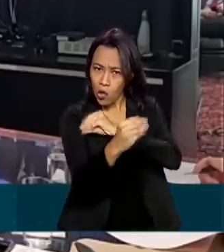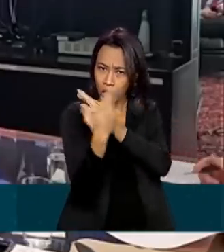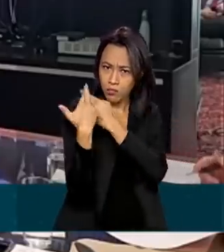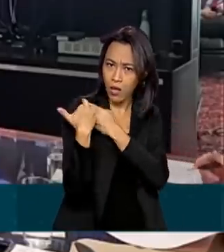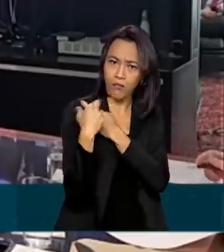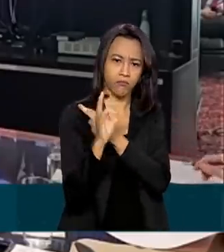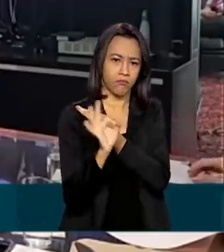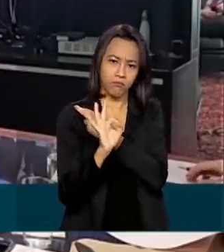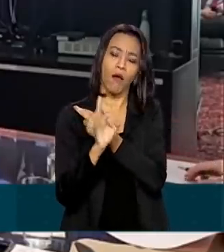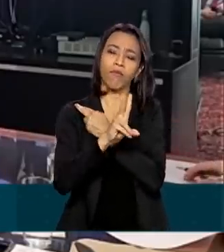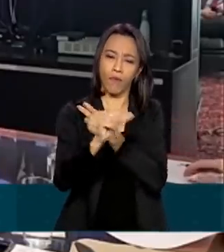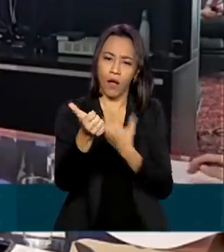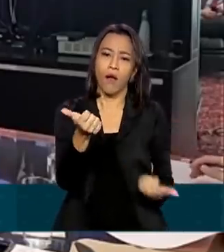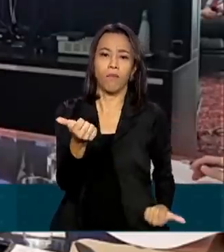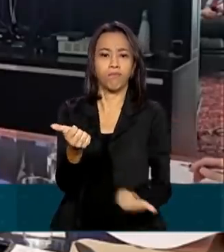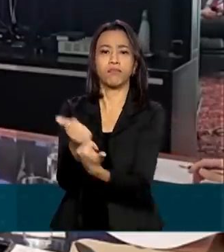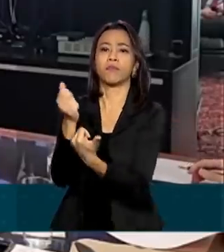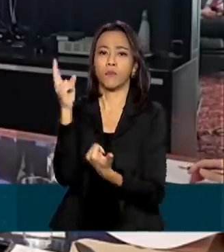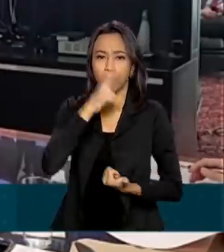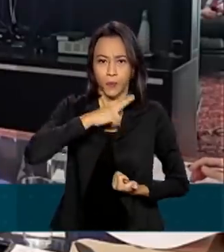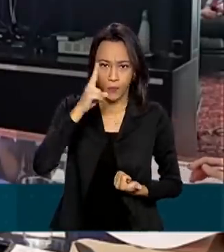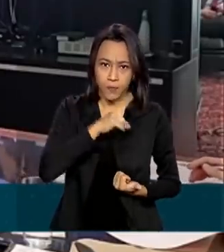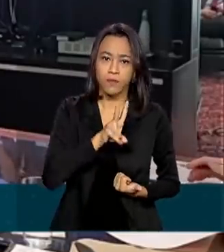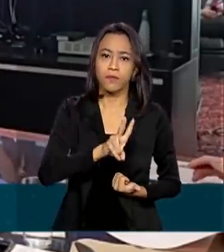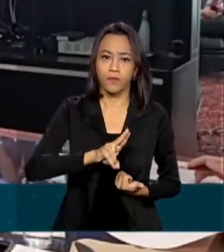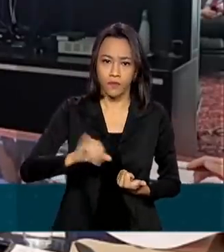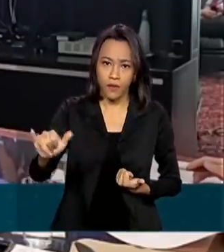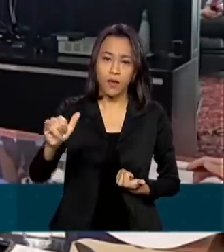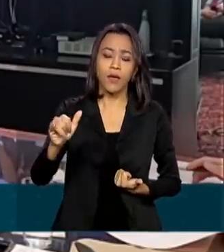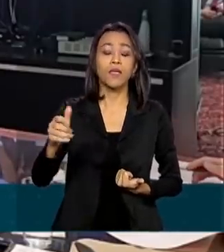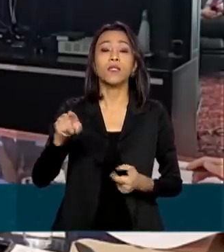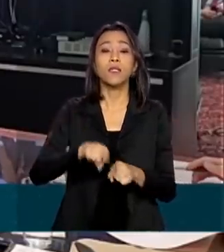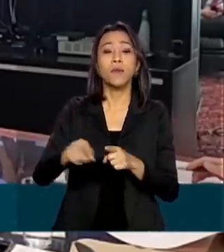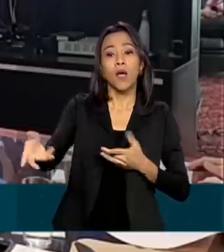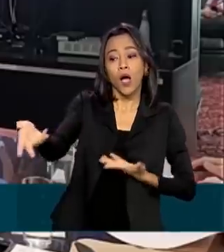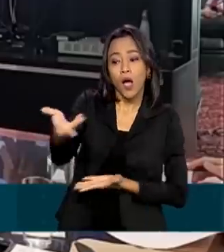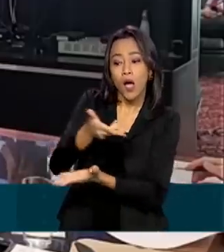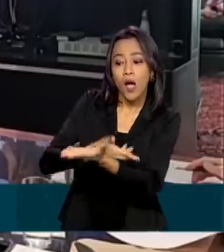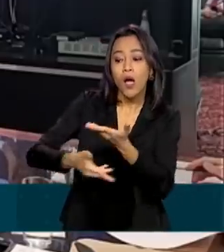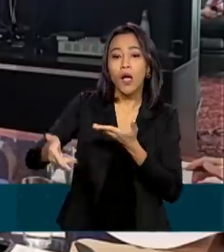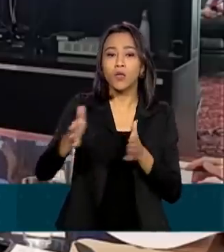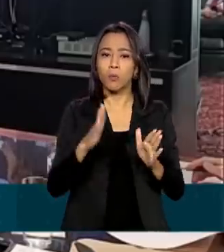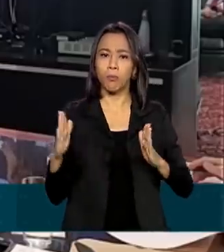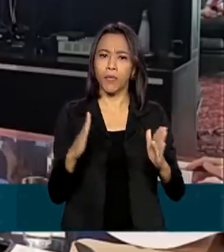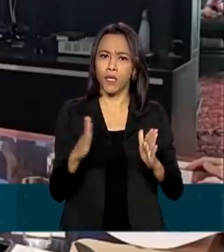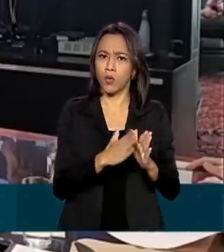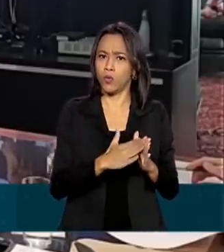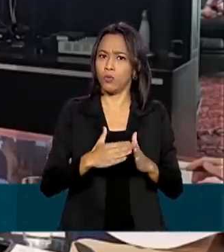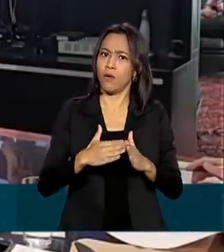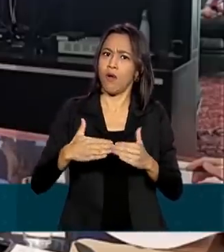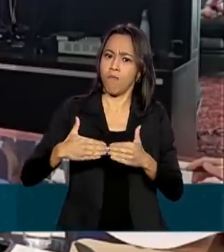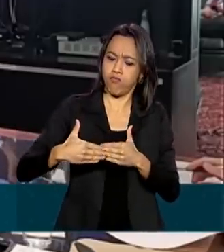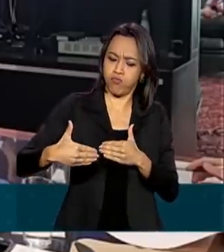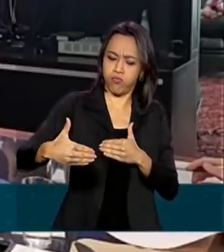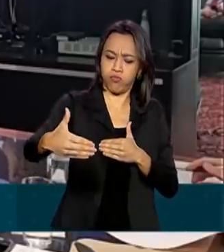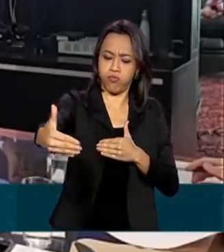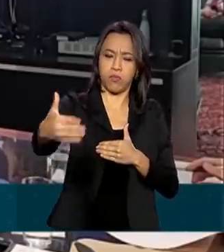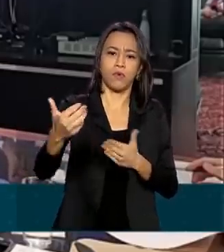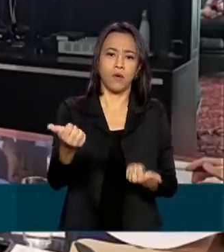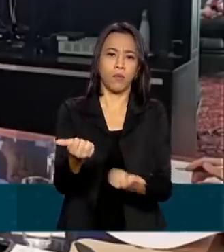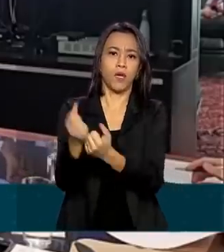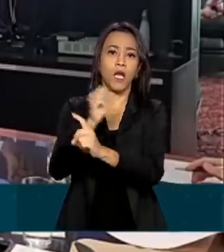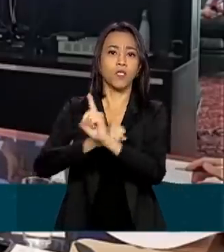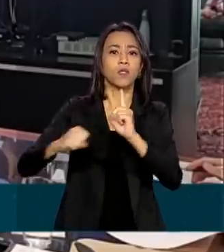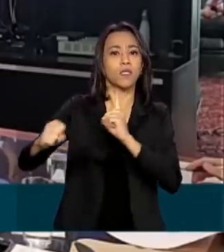prestando assistência humanitária e emergencial e propondo ações de cooperação no médio e longo prazo, em benefício da sociedade libanesa.